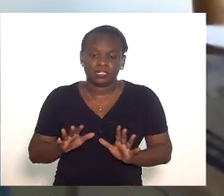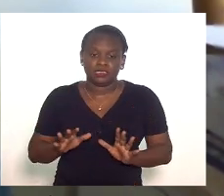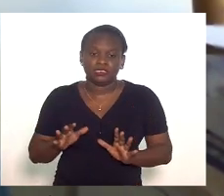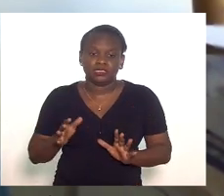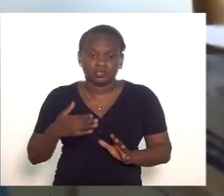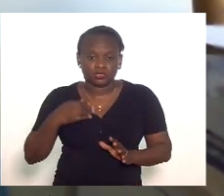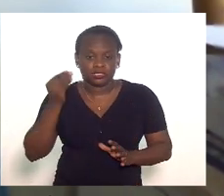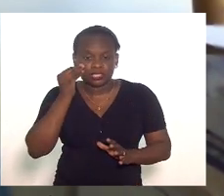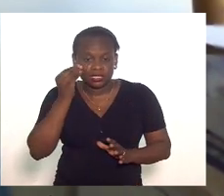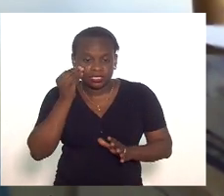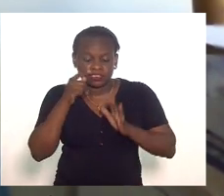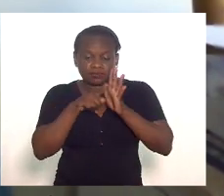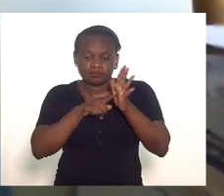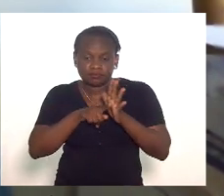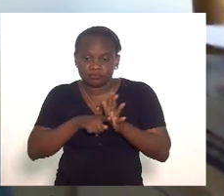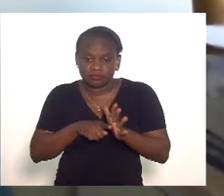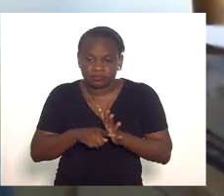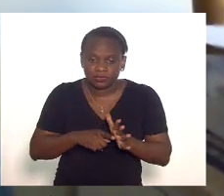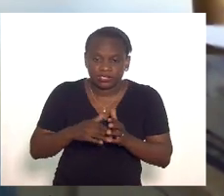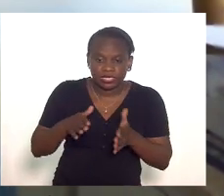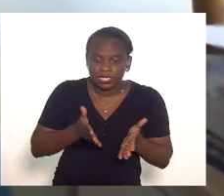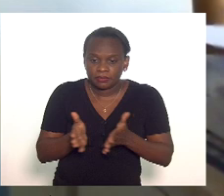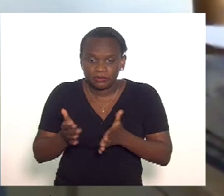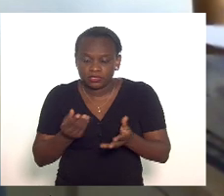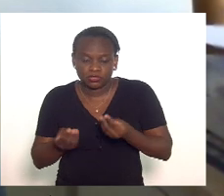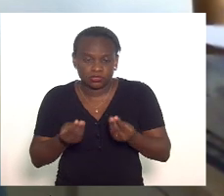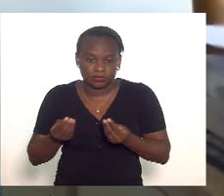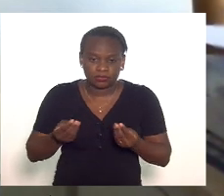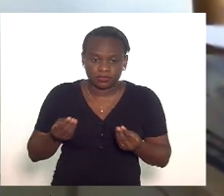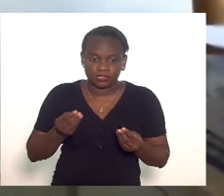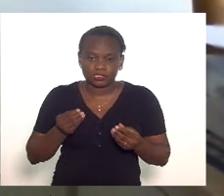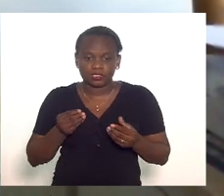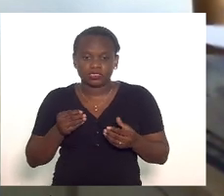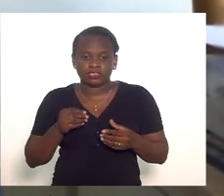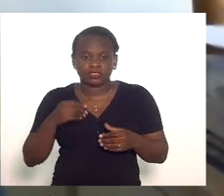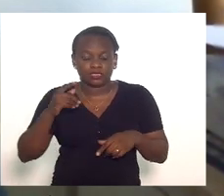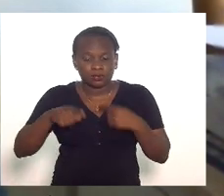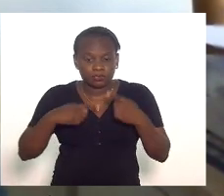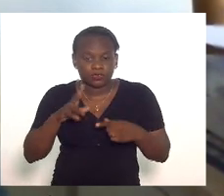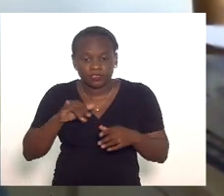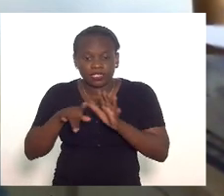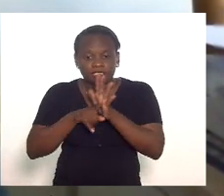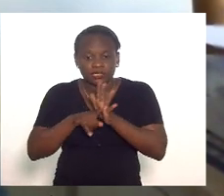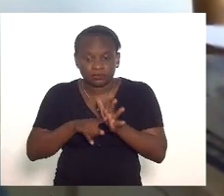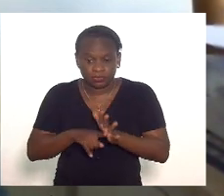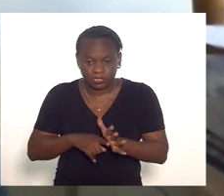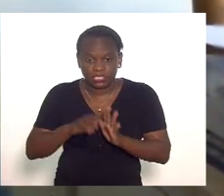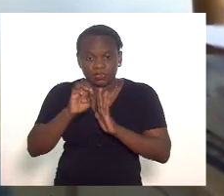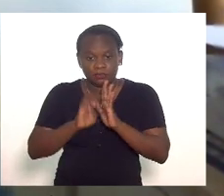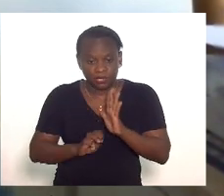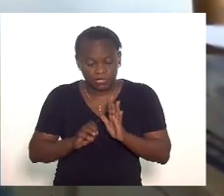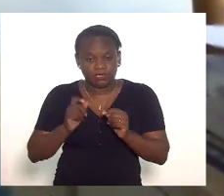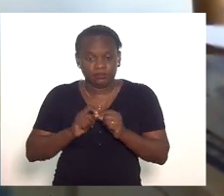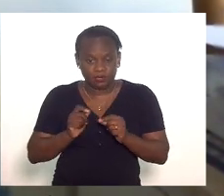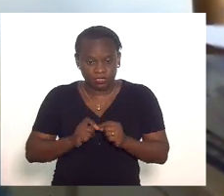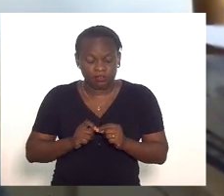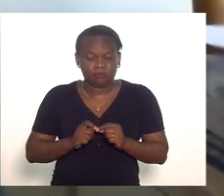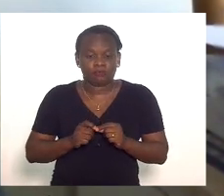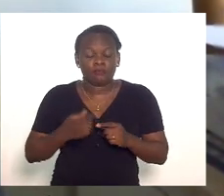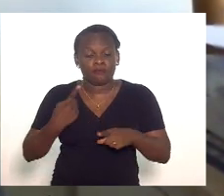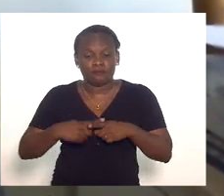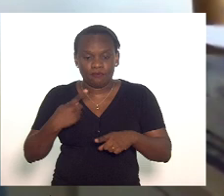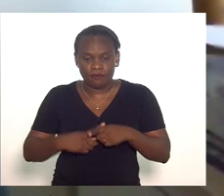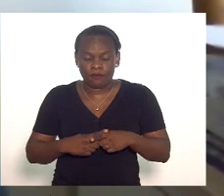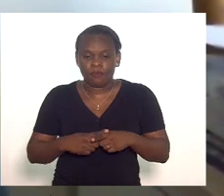vou tentar verificar esses caminhos na hora que a gente for examinar as emendas feitas até